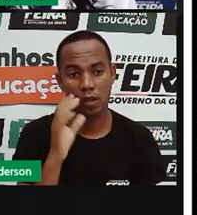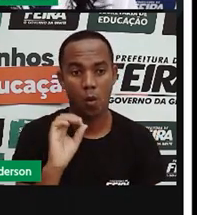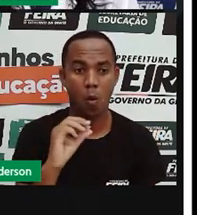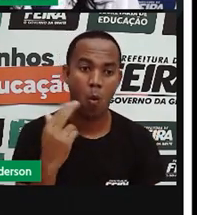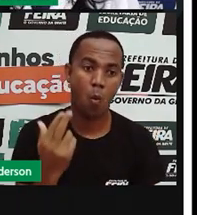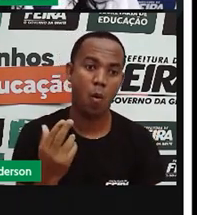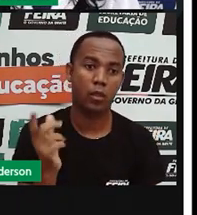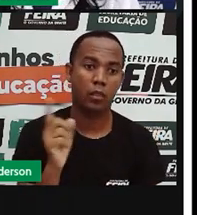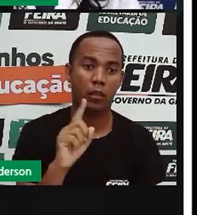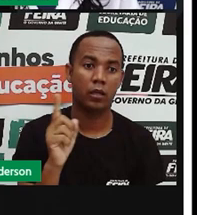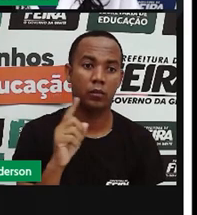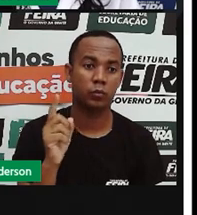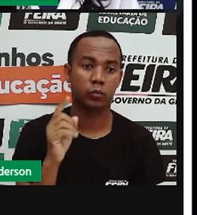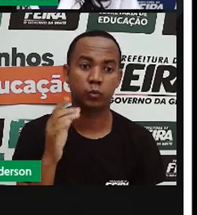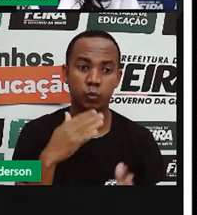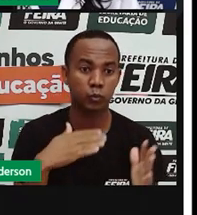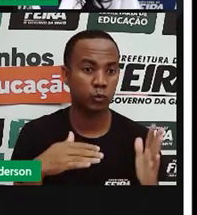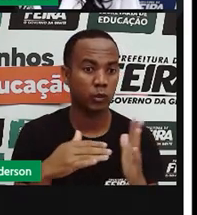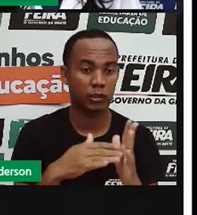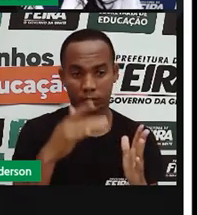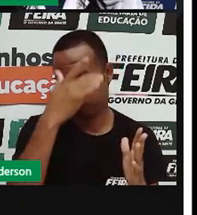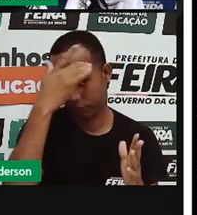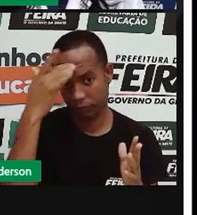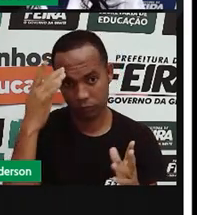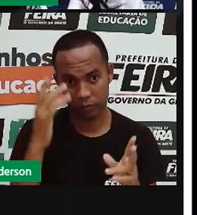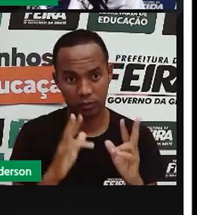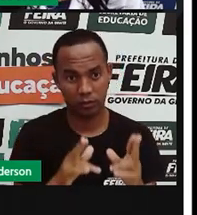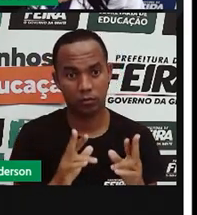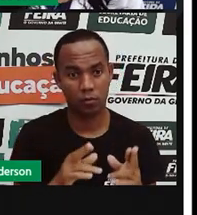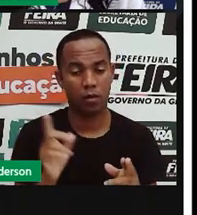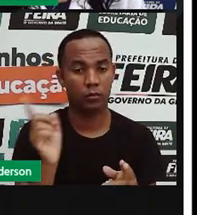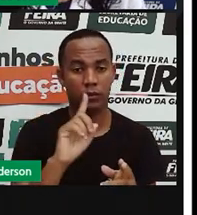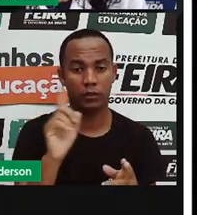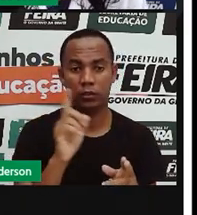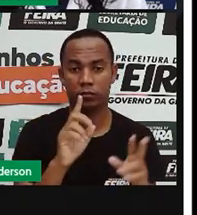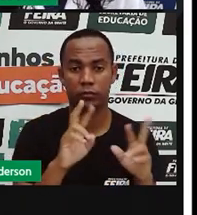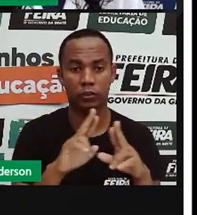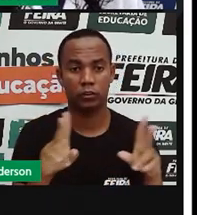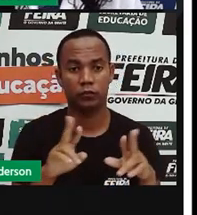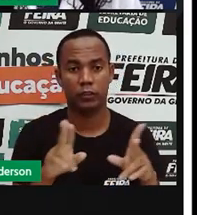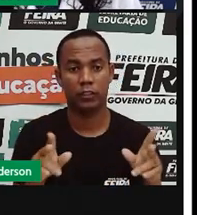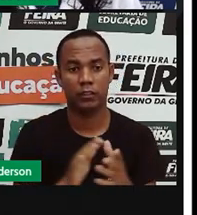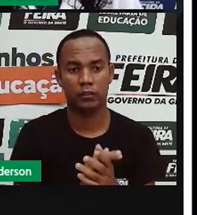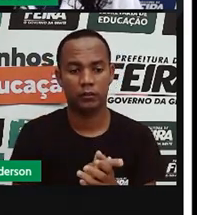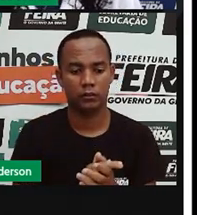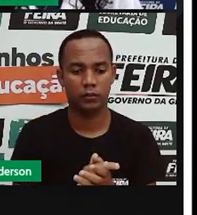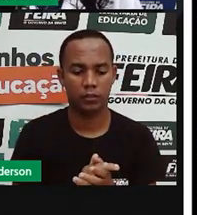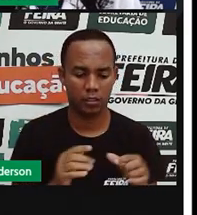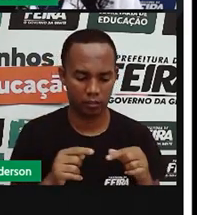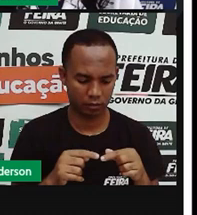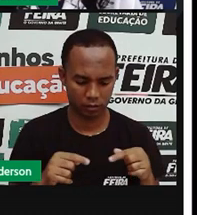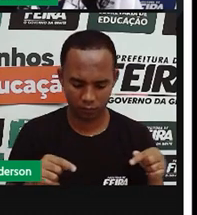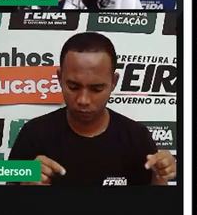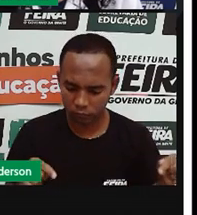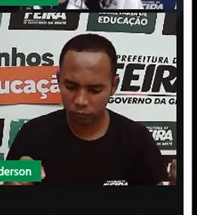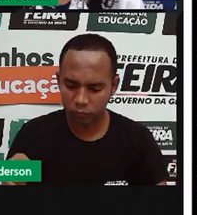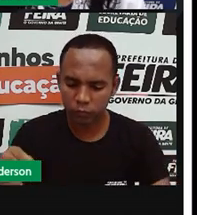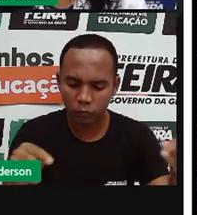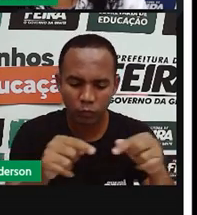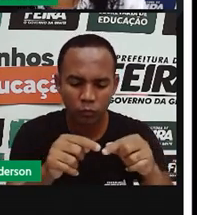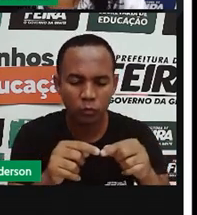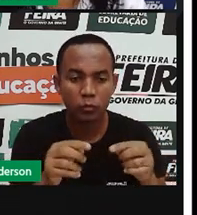para todas as pessoas. Eu dizer para você a minha mesa tem cinco palmos.